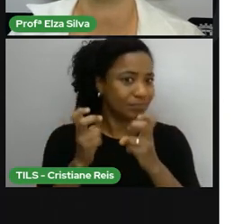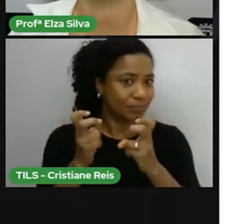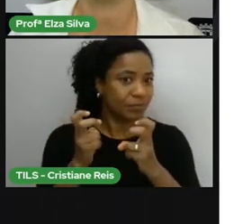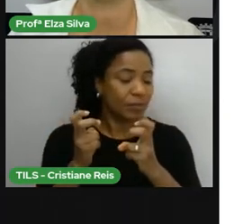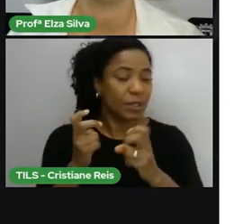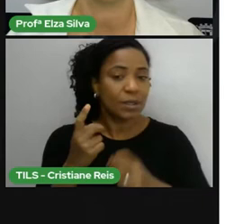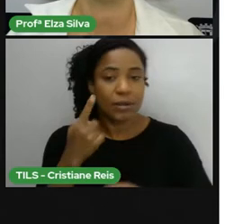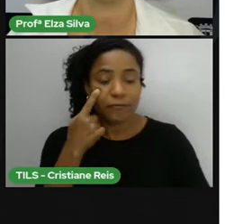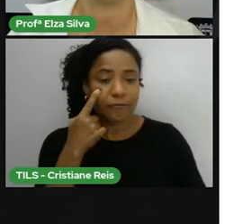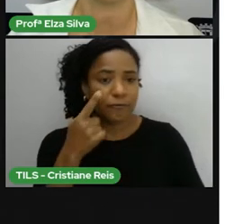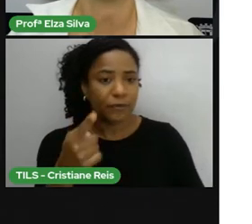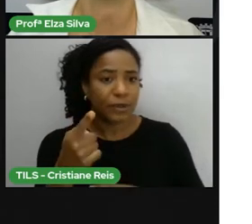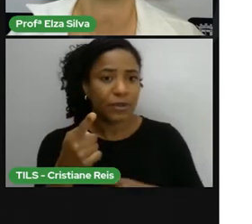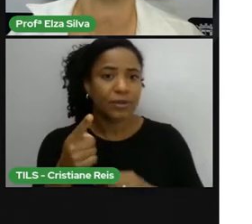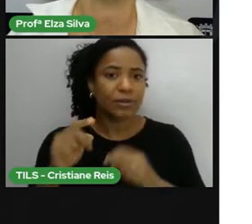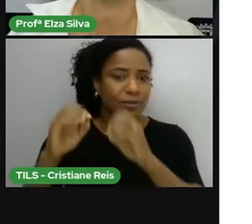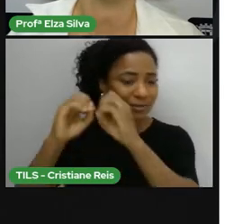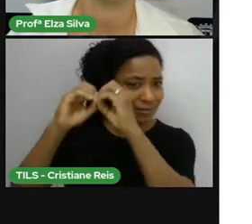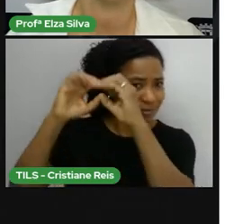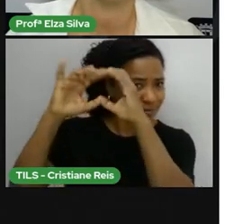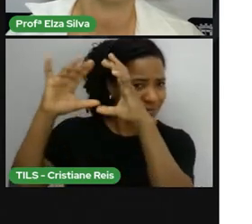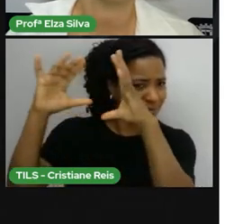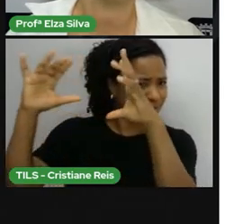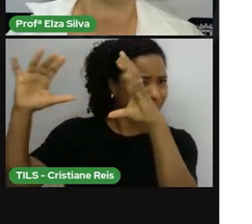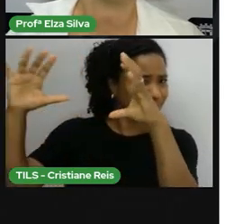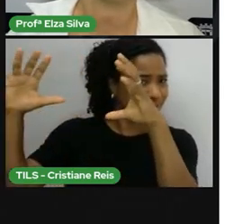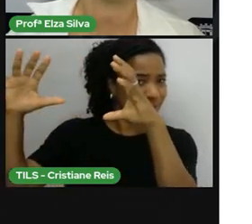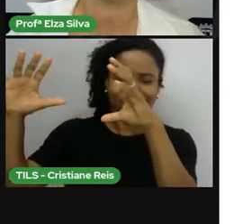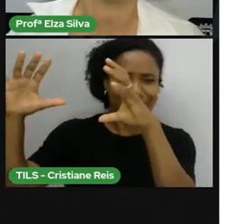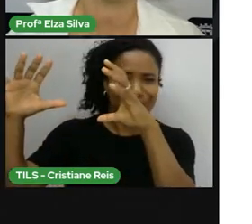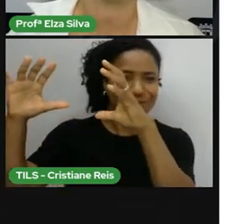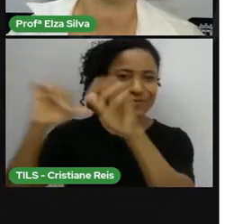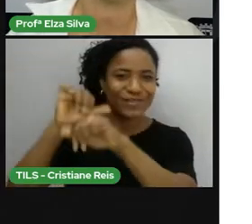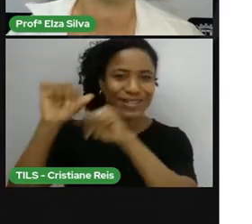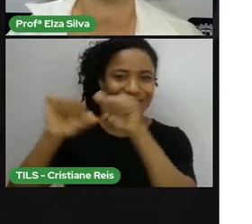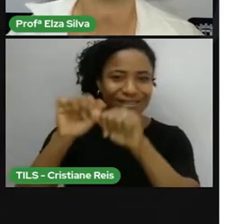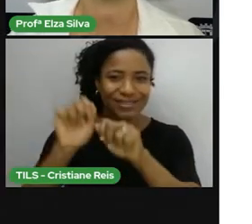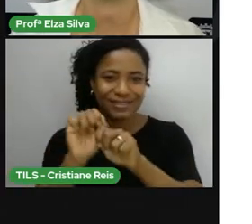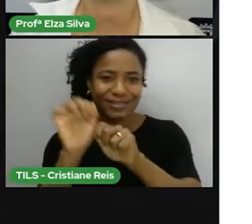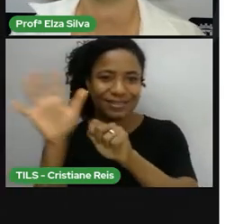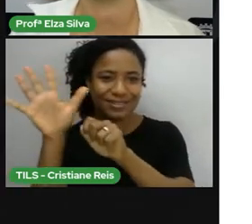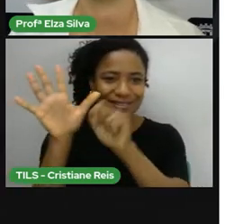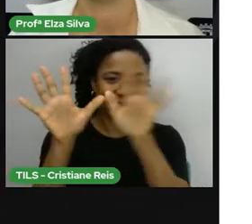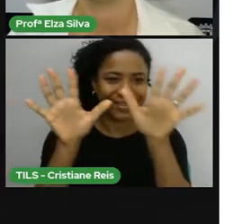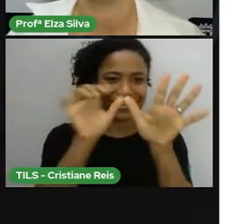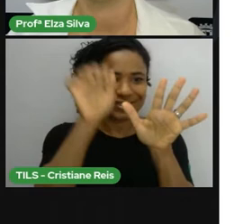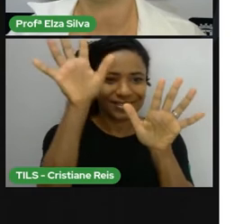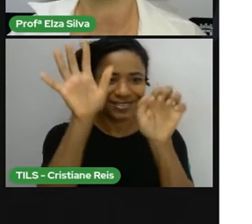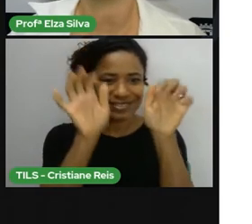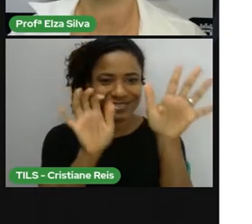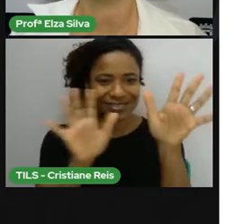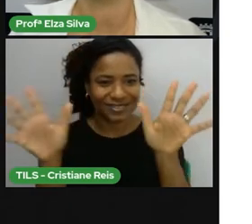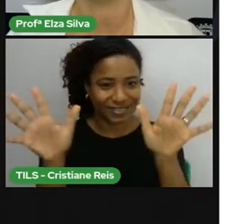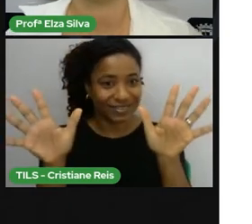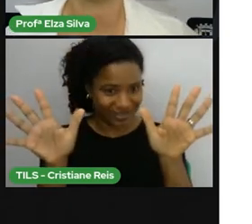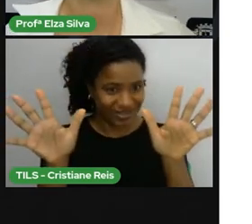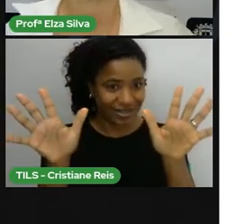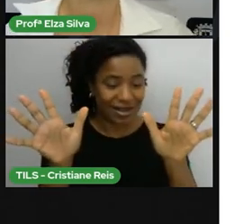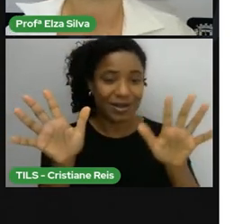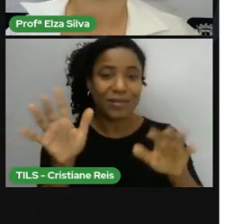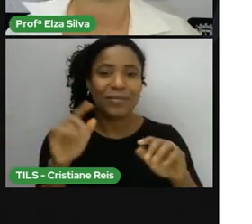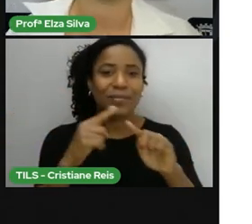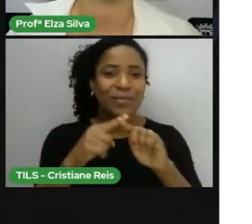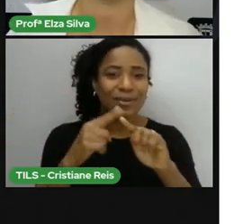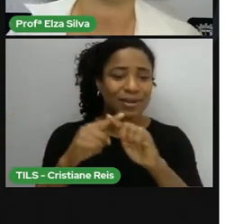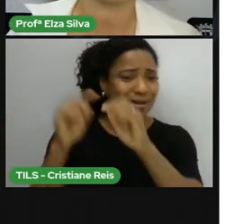que essa nuvem, o formato dela, indica para a gente uma diversidade. Porque também o formato